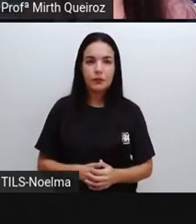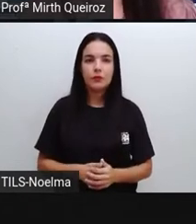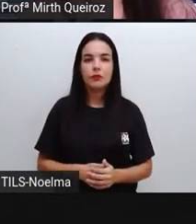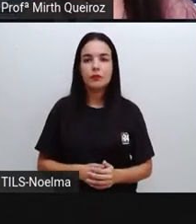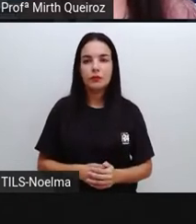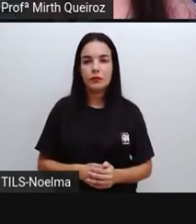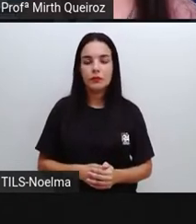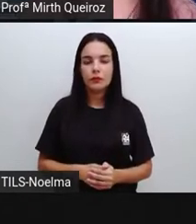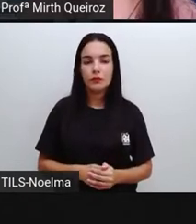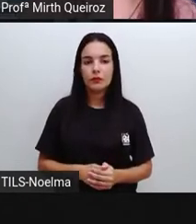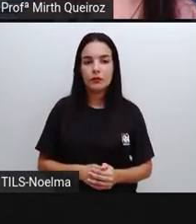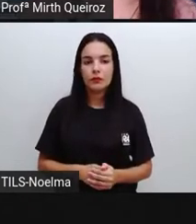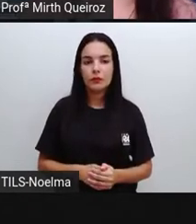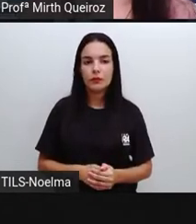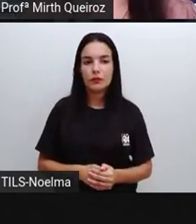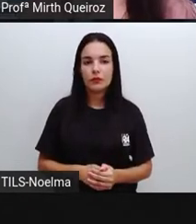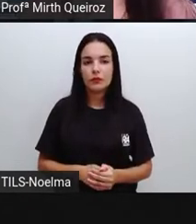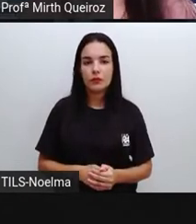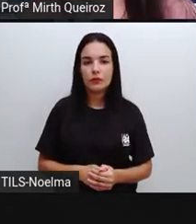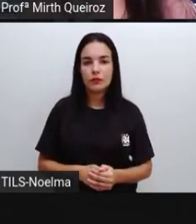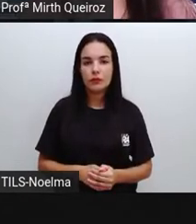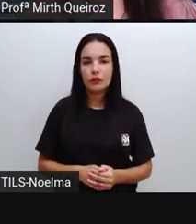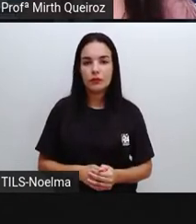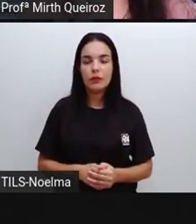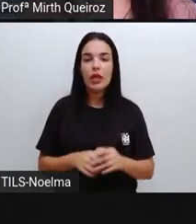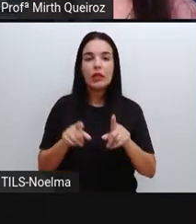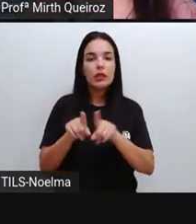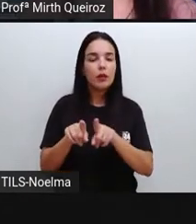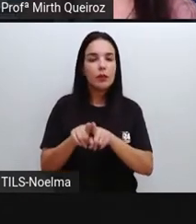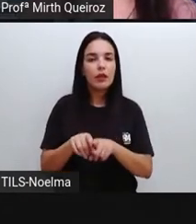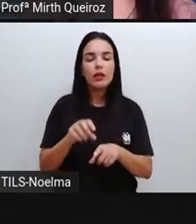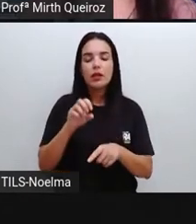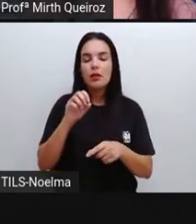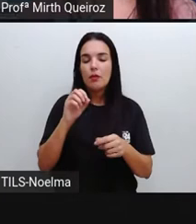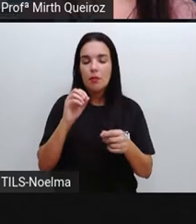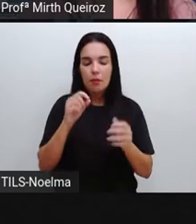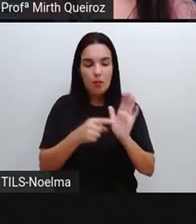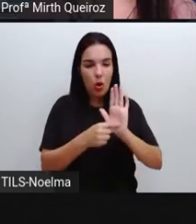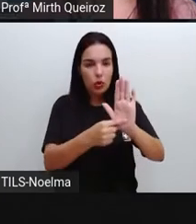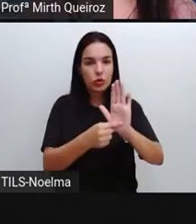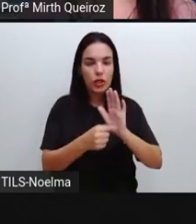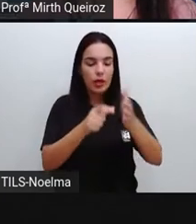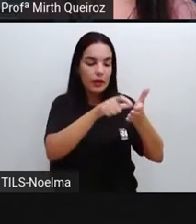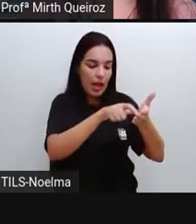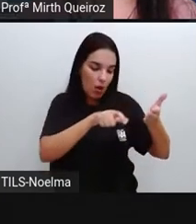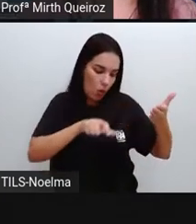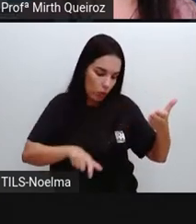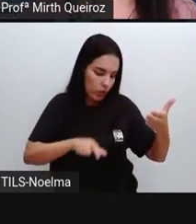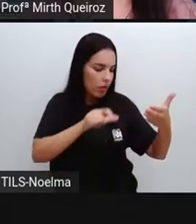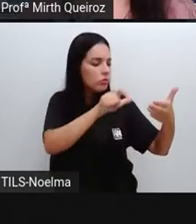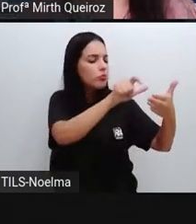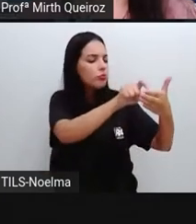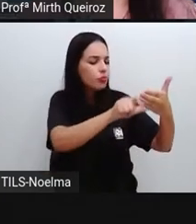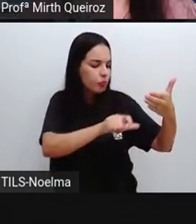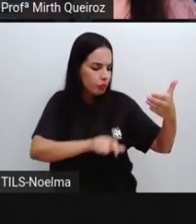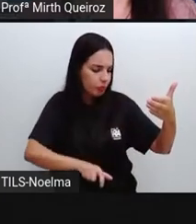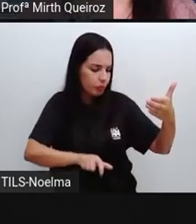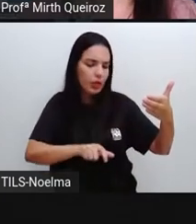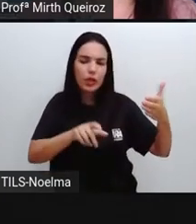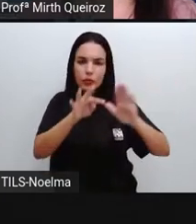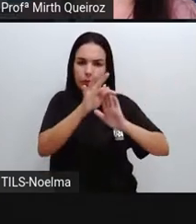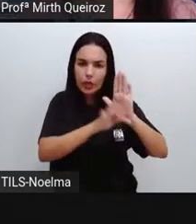vencimento ali, quando foi realizada a leitura. A gente pode analisar vários dados aí a partir